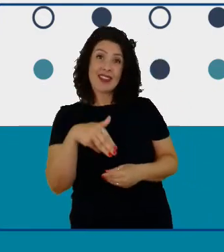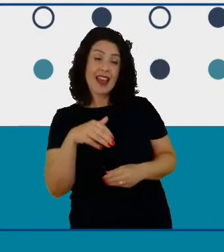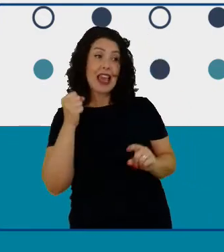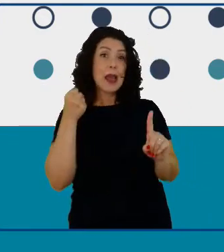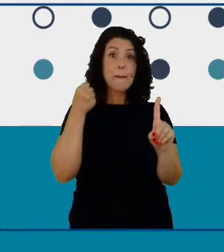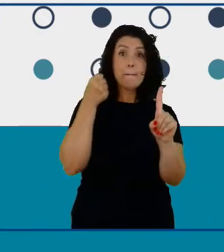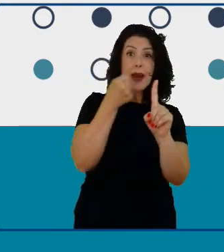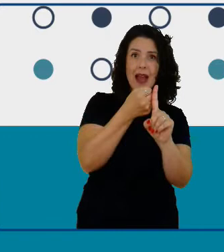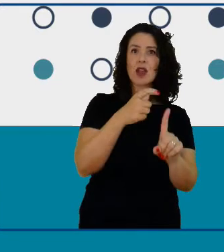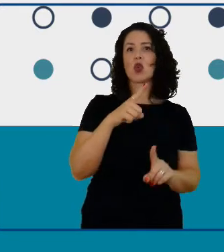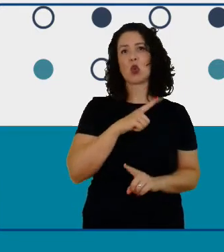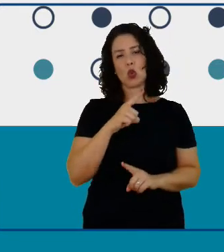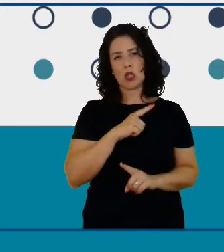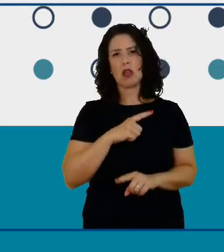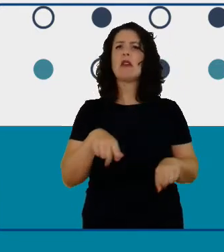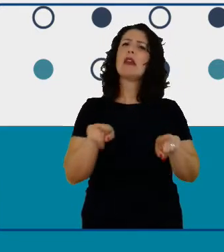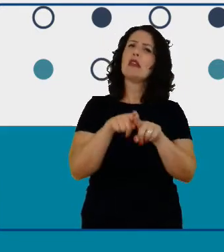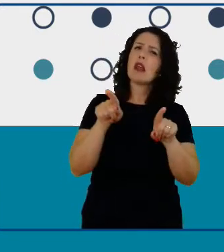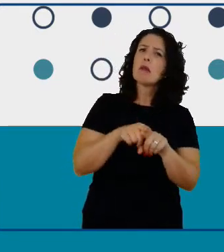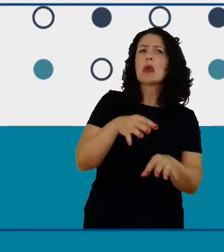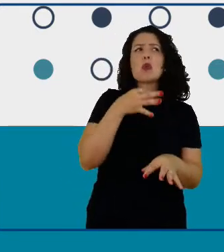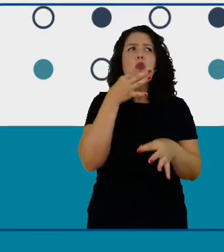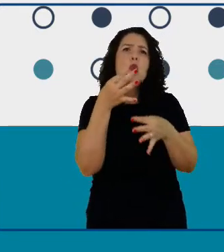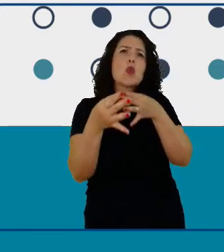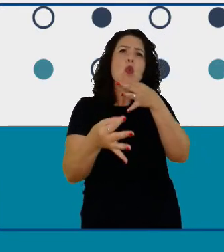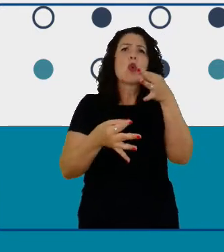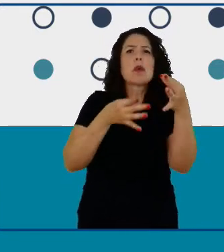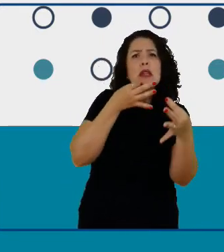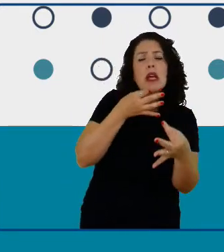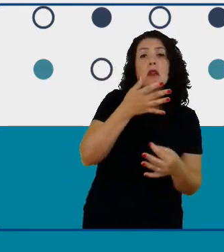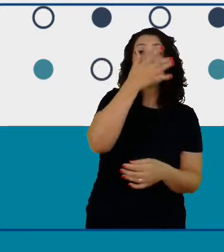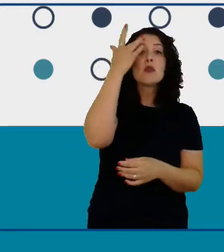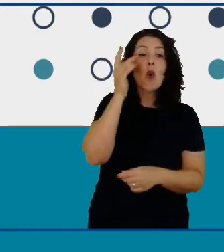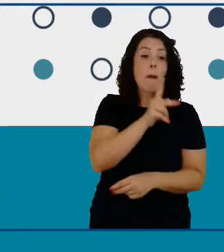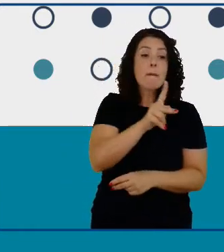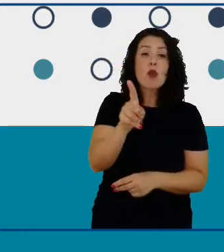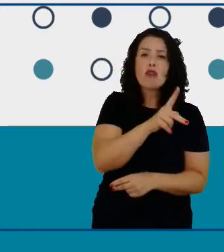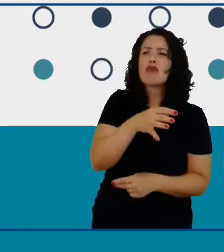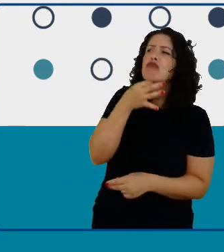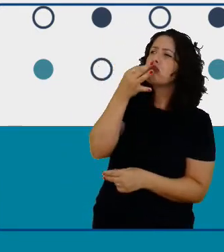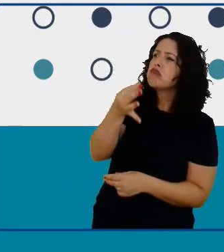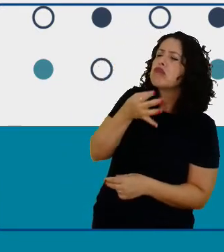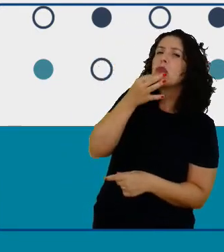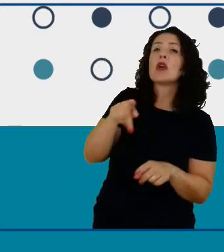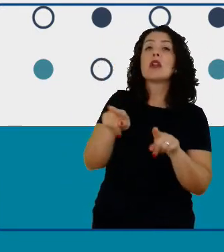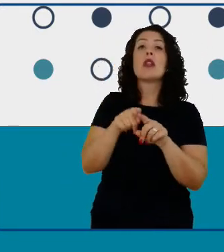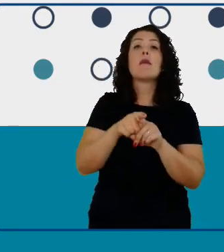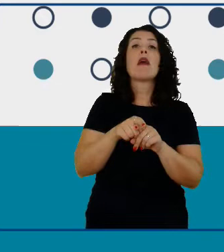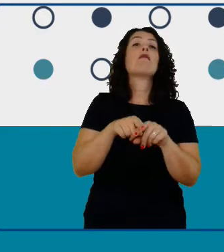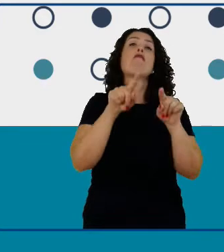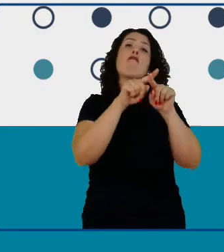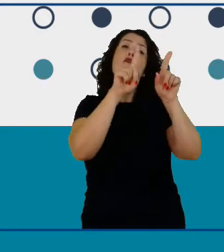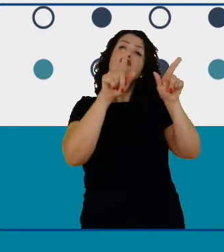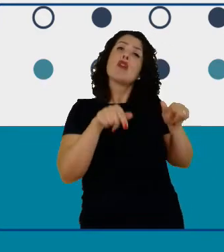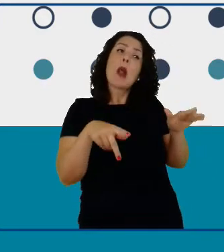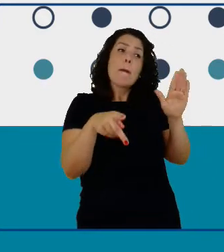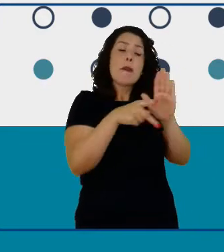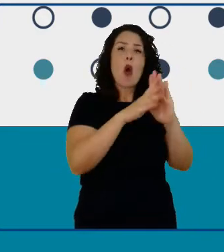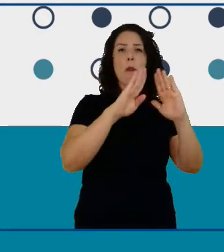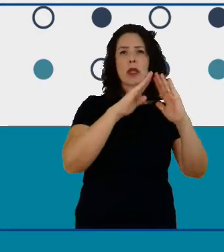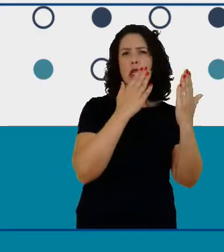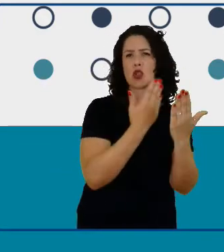comentários dos professores e funcionários das escolas coordenadores